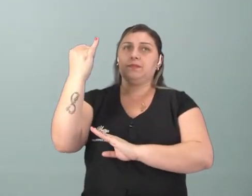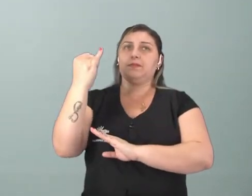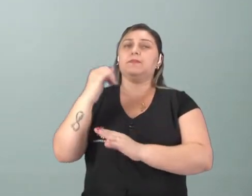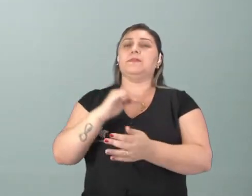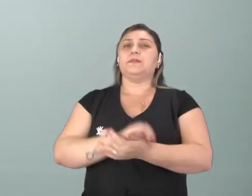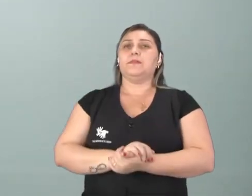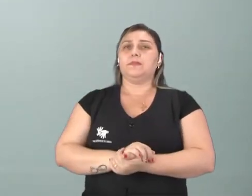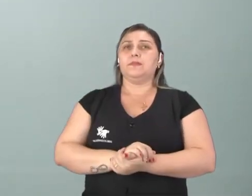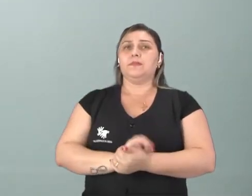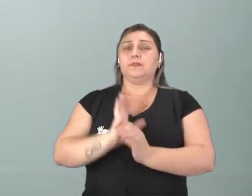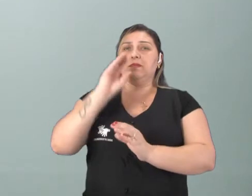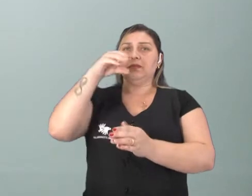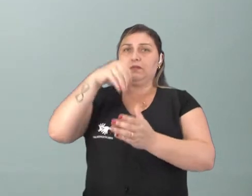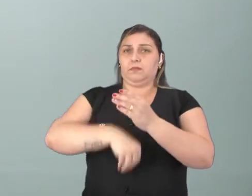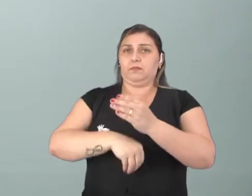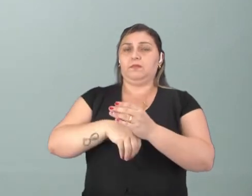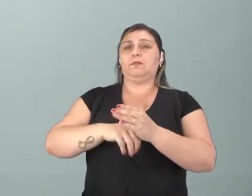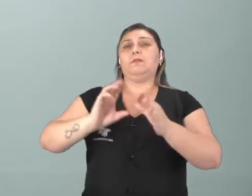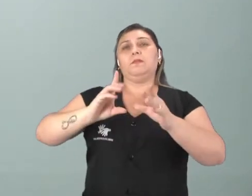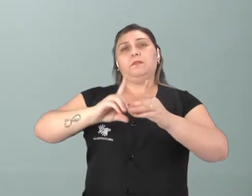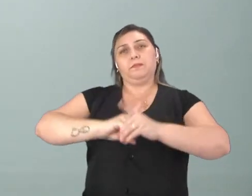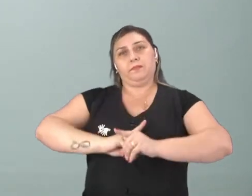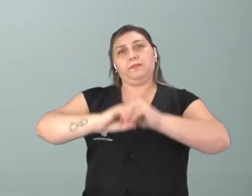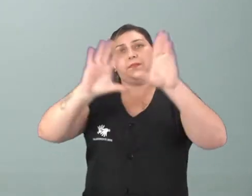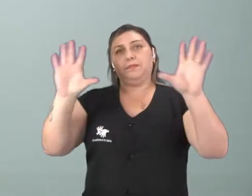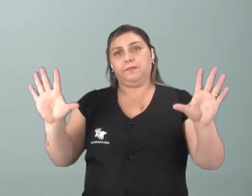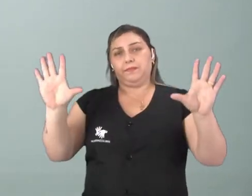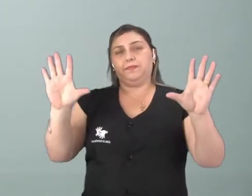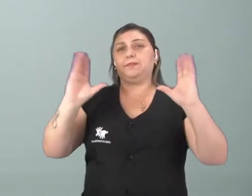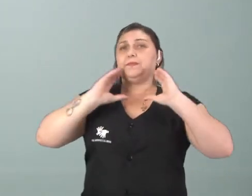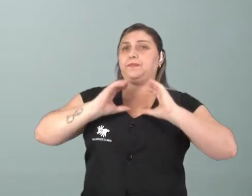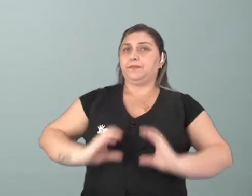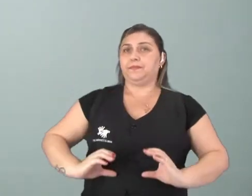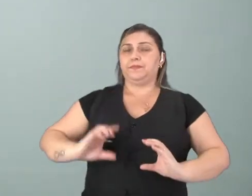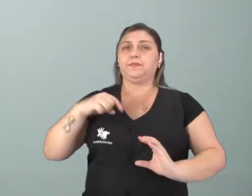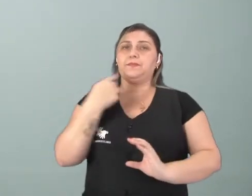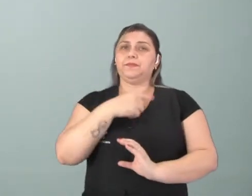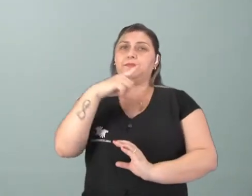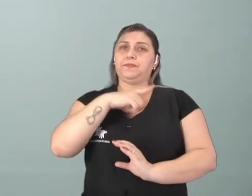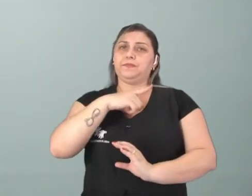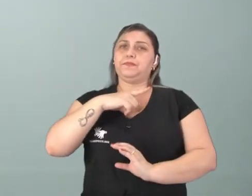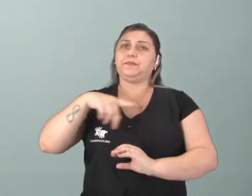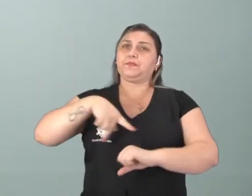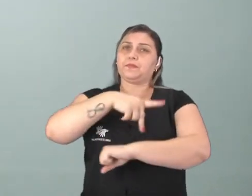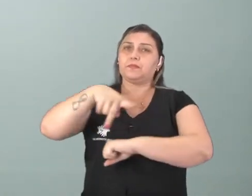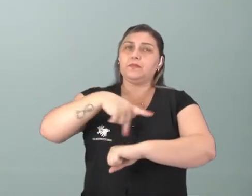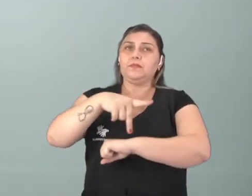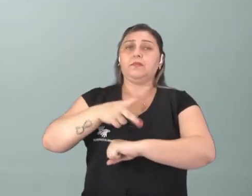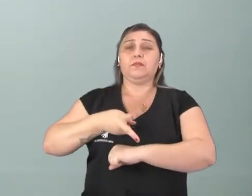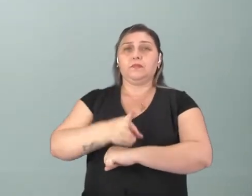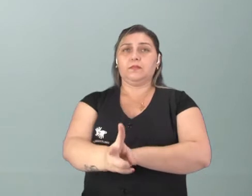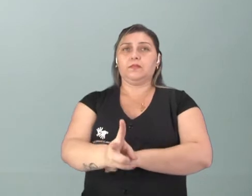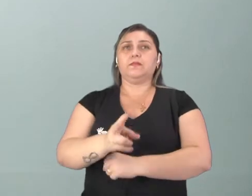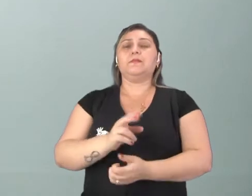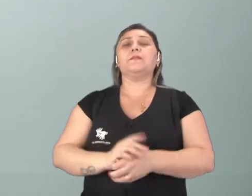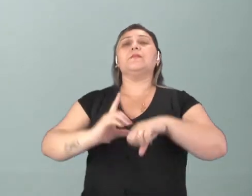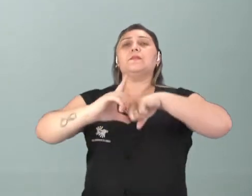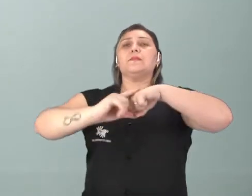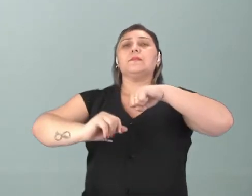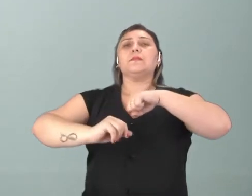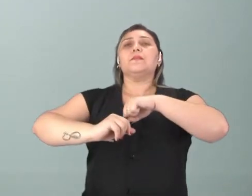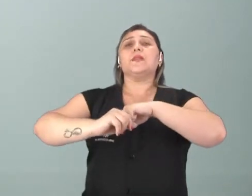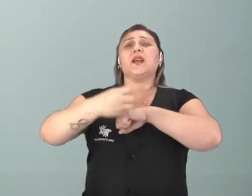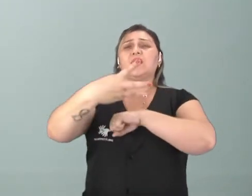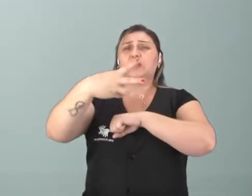marco dentro dessa democracia cidadã que a gente tem no nosso país. Continuando, aí tem um artigo, são